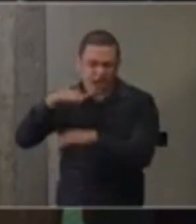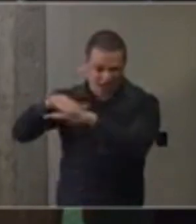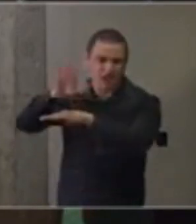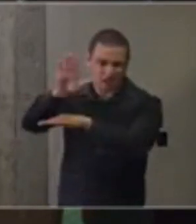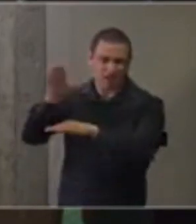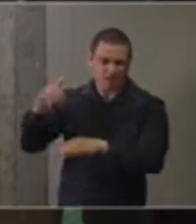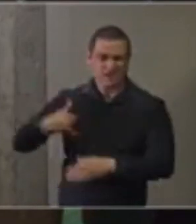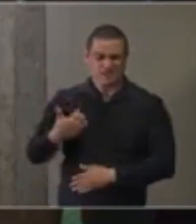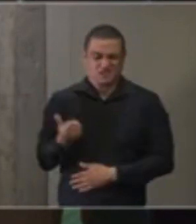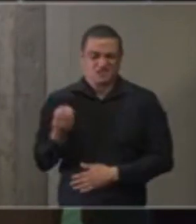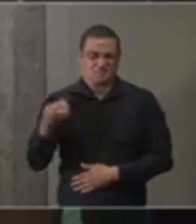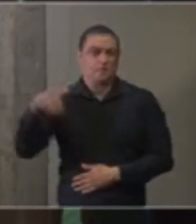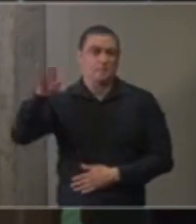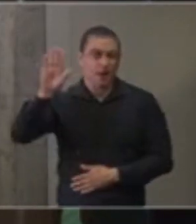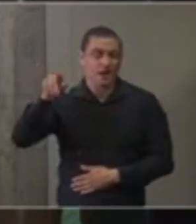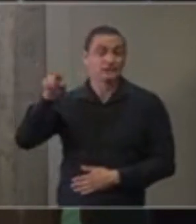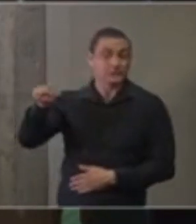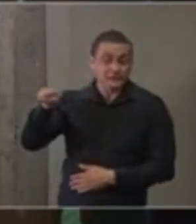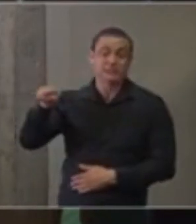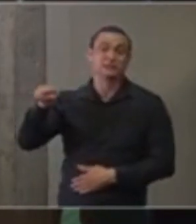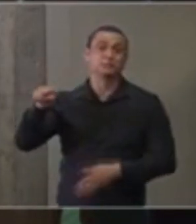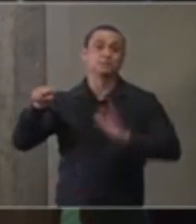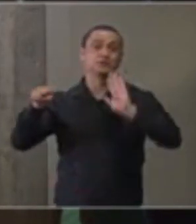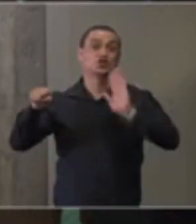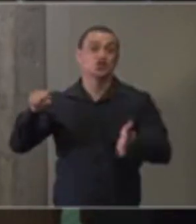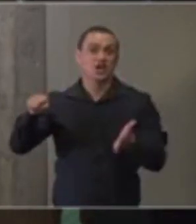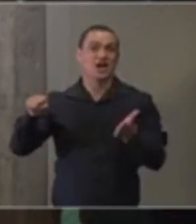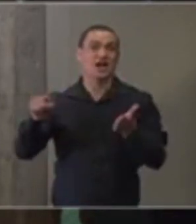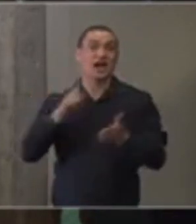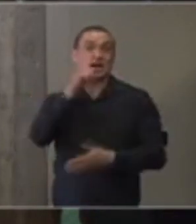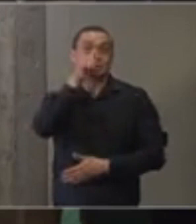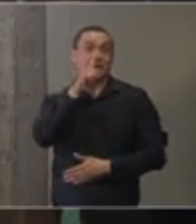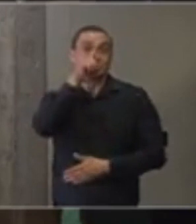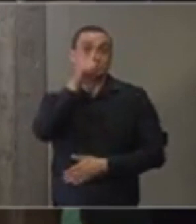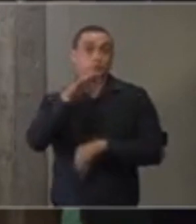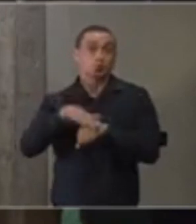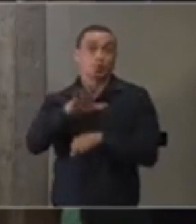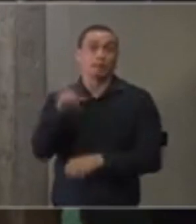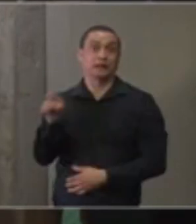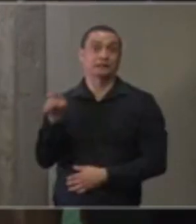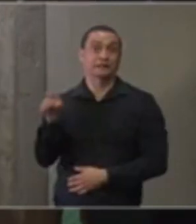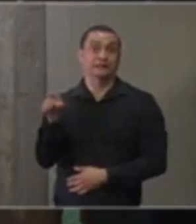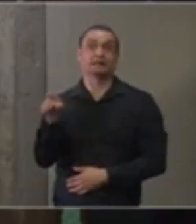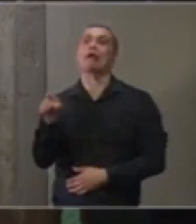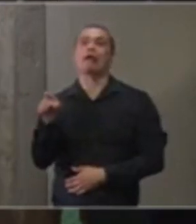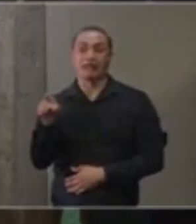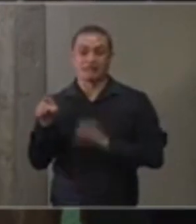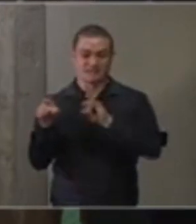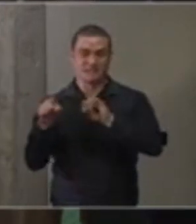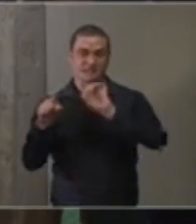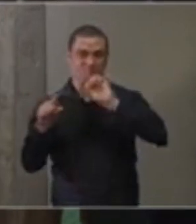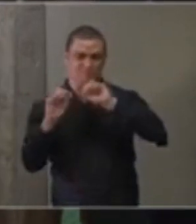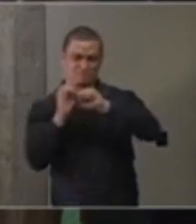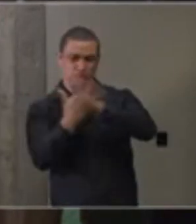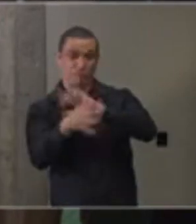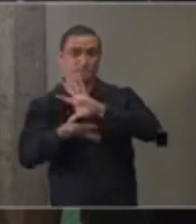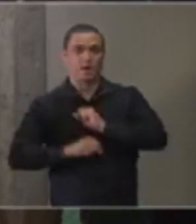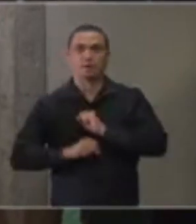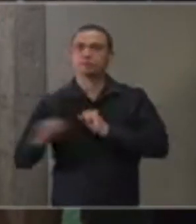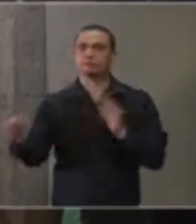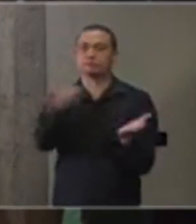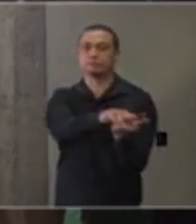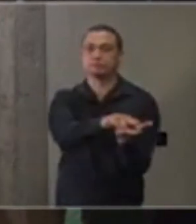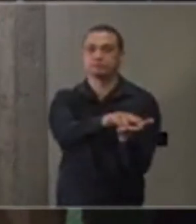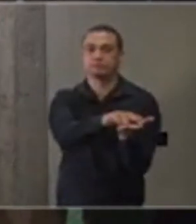de pessoas que já estão submetidas a um risco importante, quando contraem essa doença, muitos